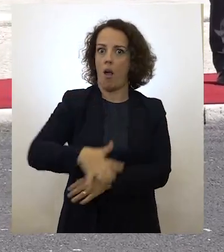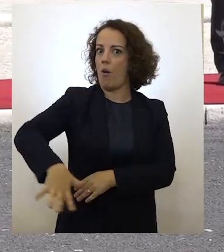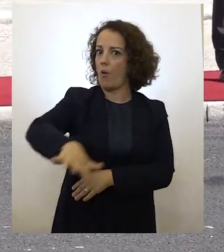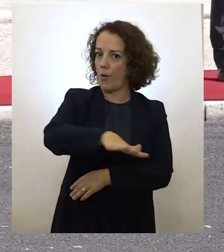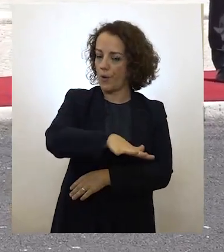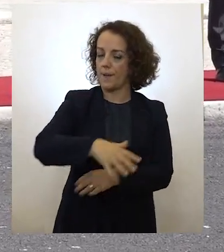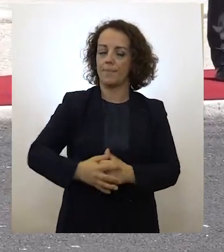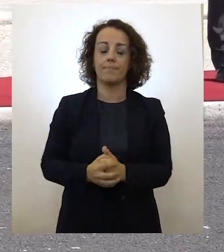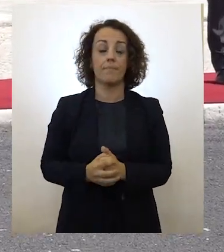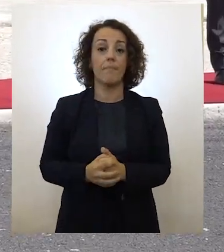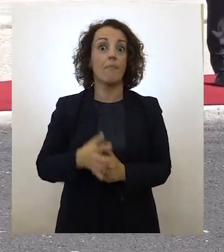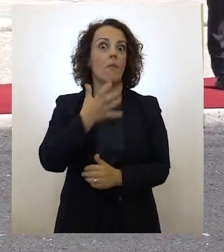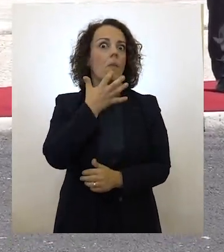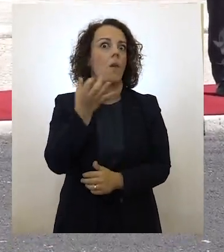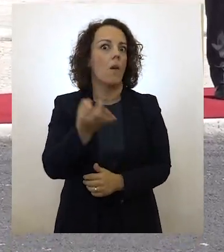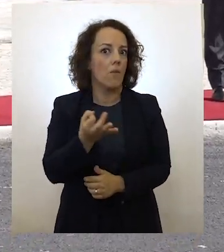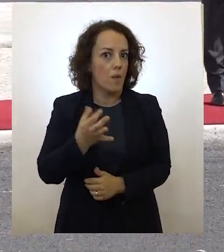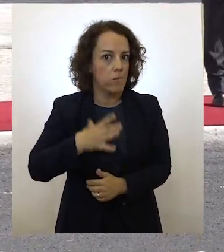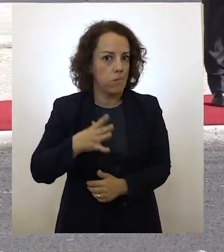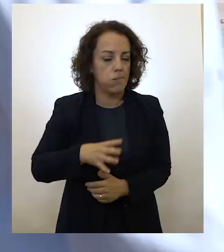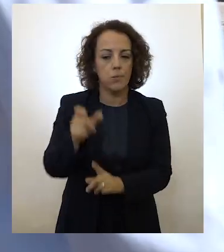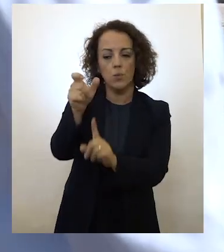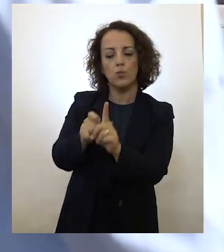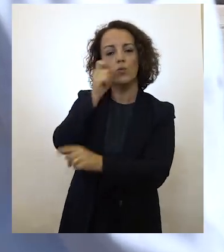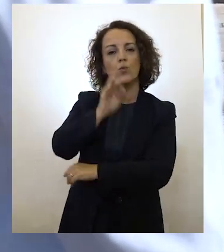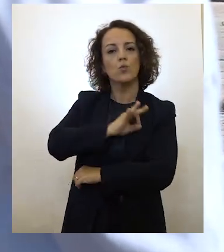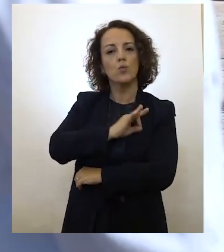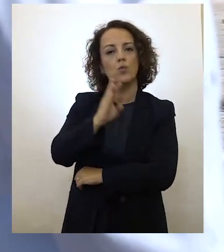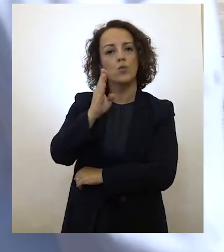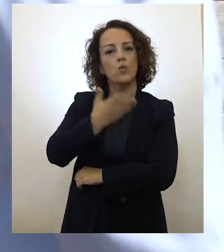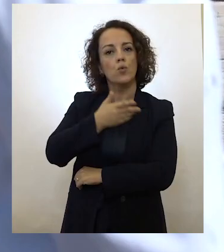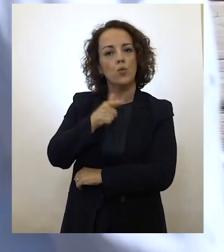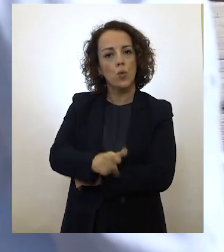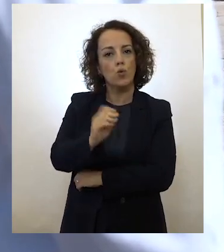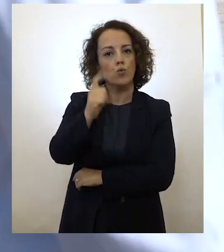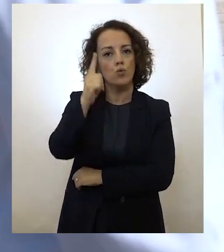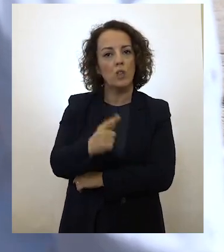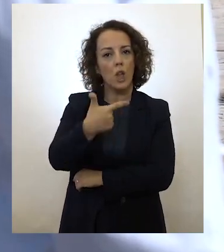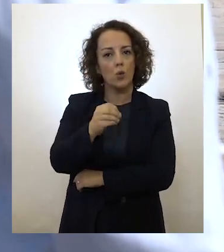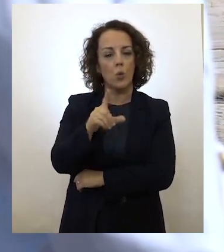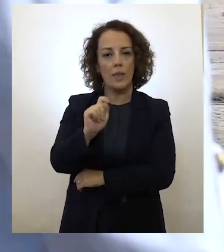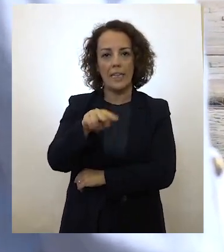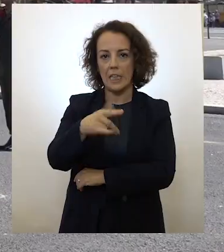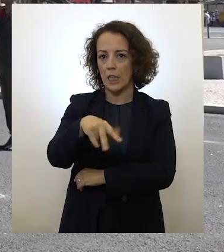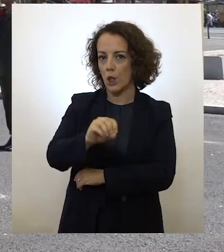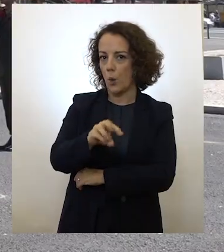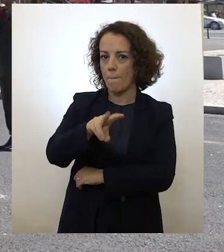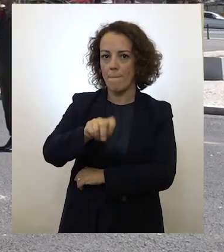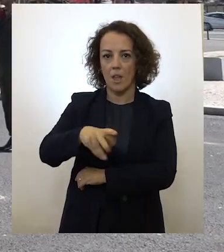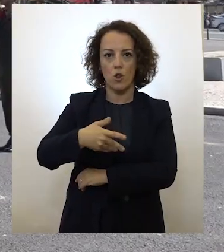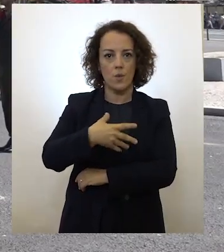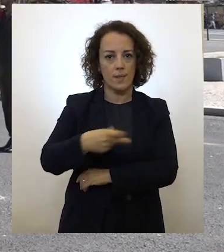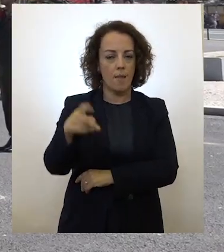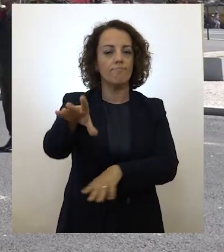Em boa hora, o Sr. Dom José Tolentino de Mendonça aceitou estar